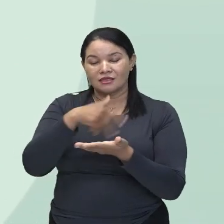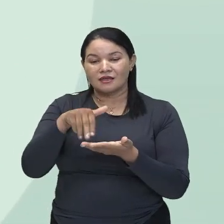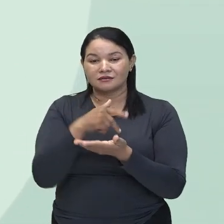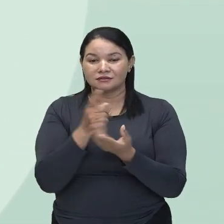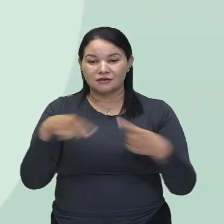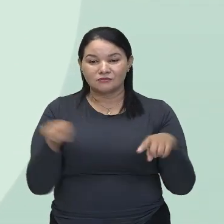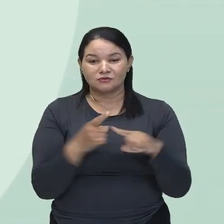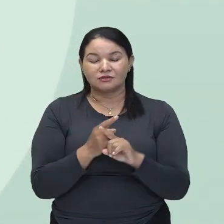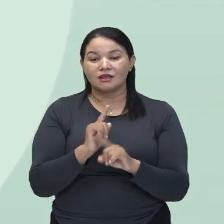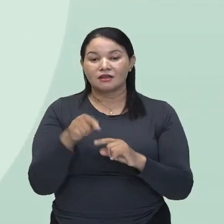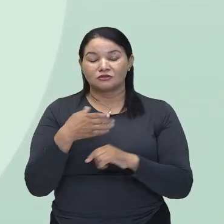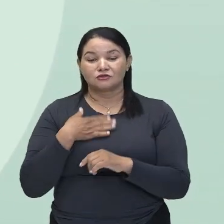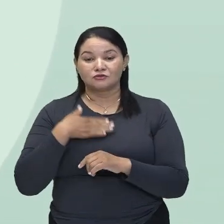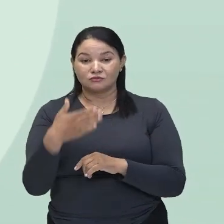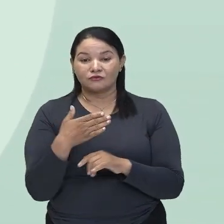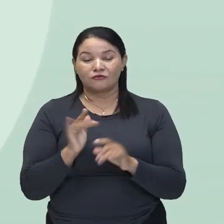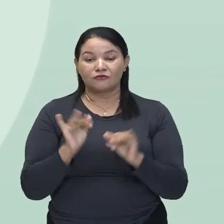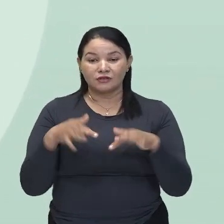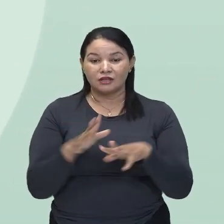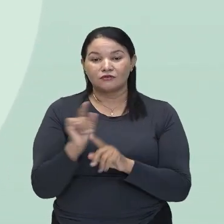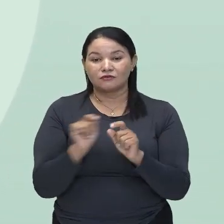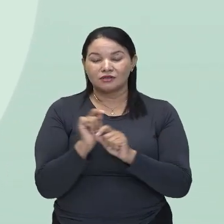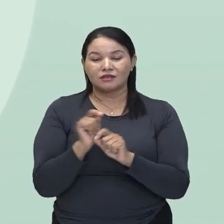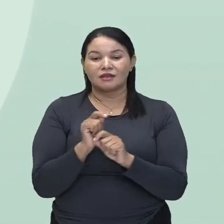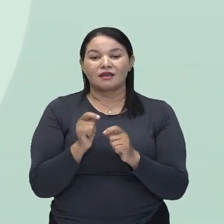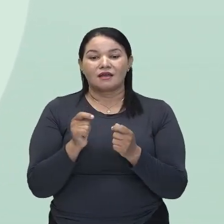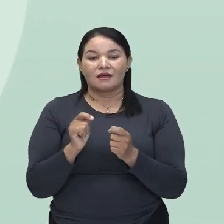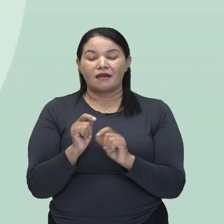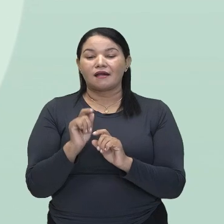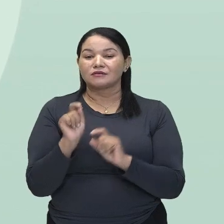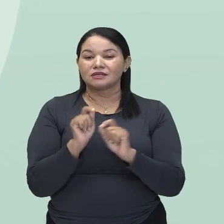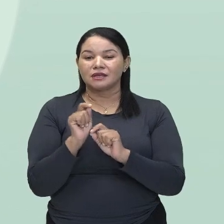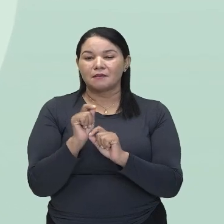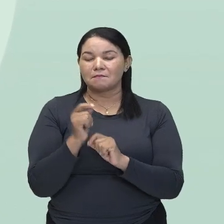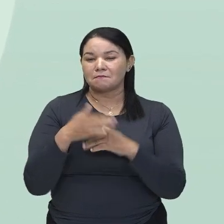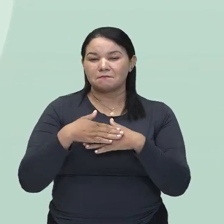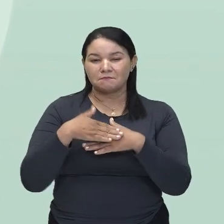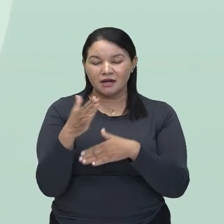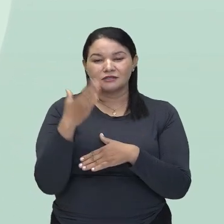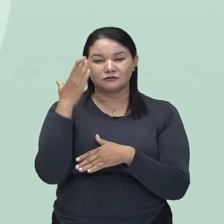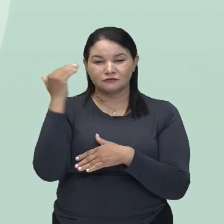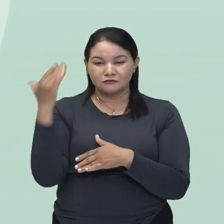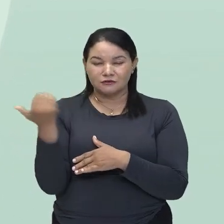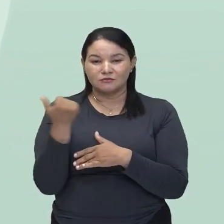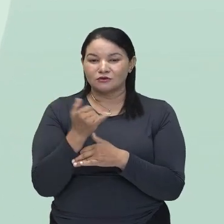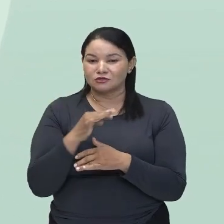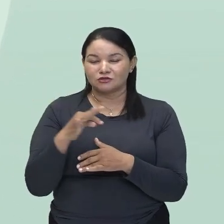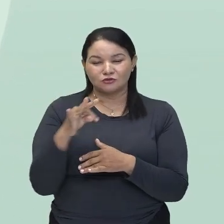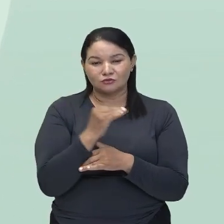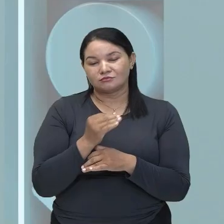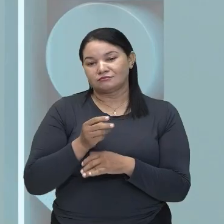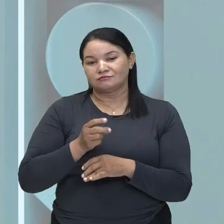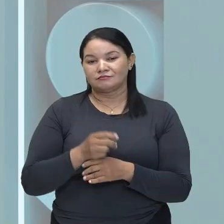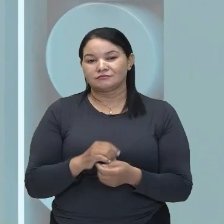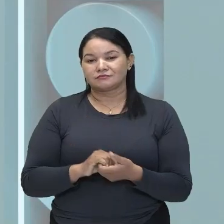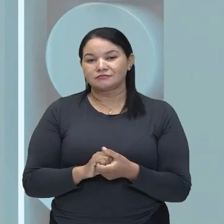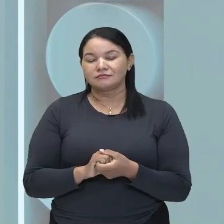surpresa final, Fez com que essa obra se tornasse, Possivelmente, A ópera mais popular de todos os tempos.